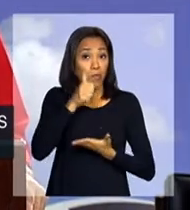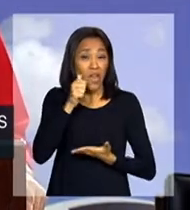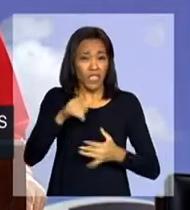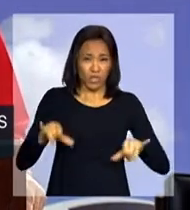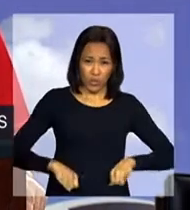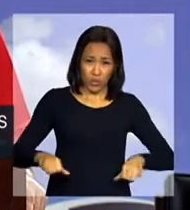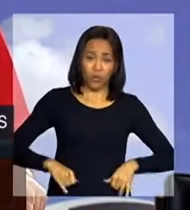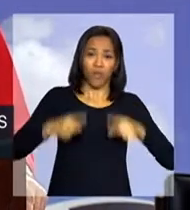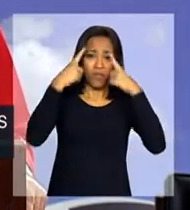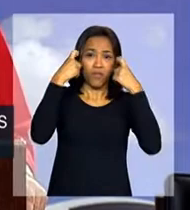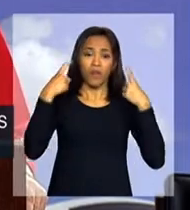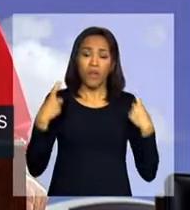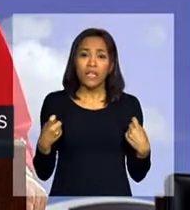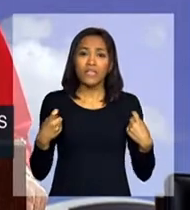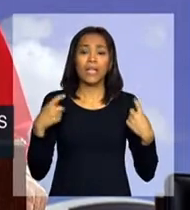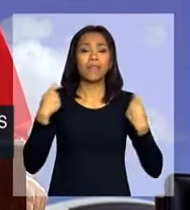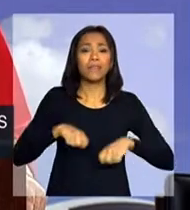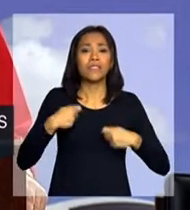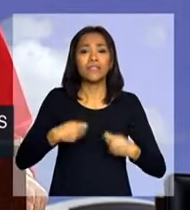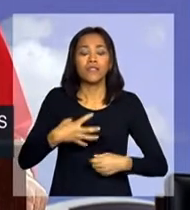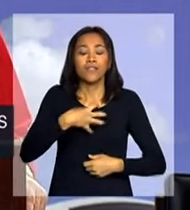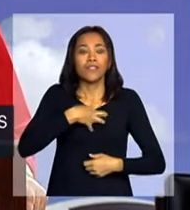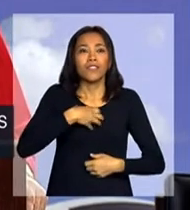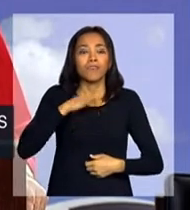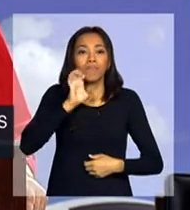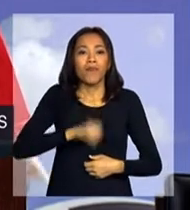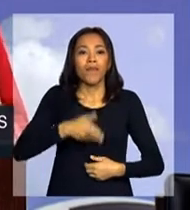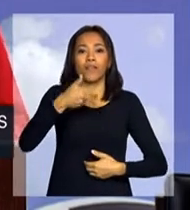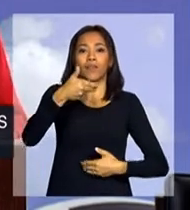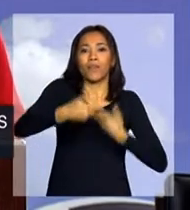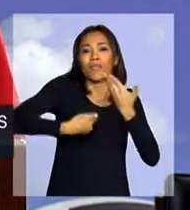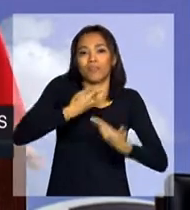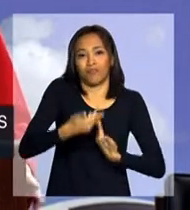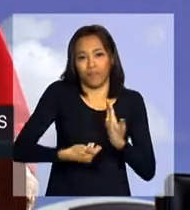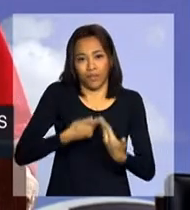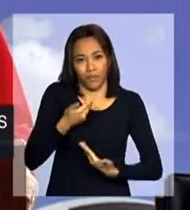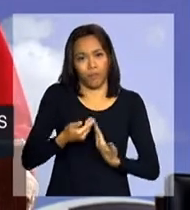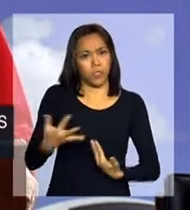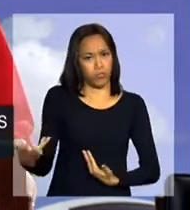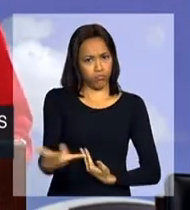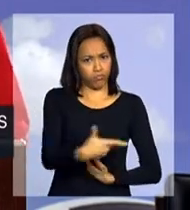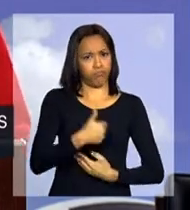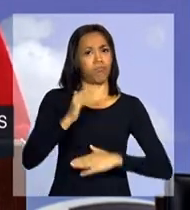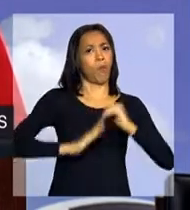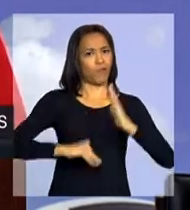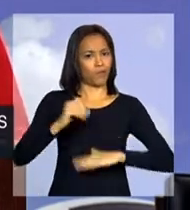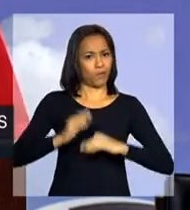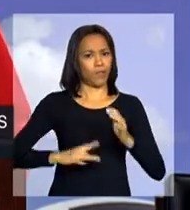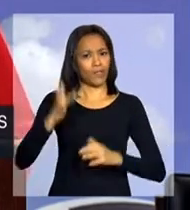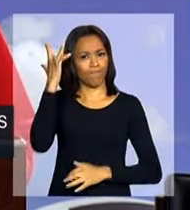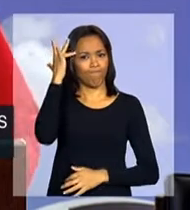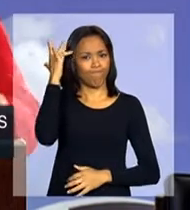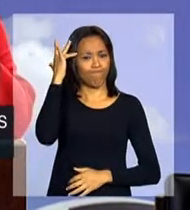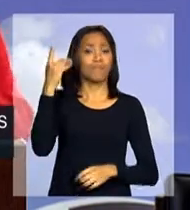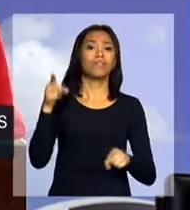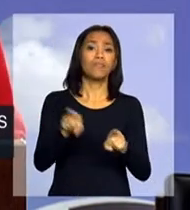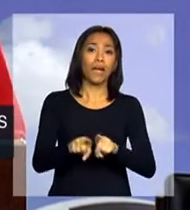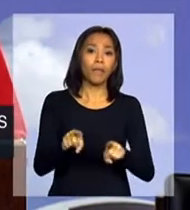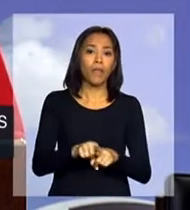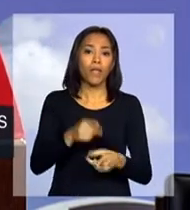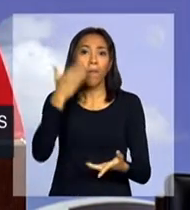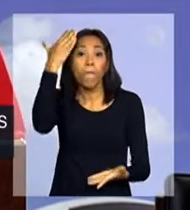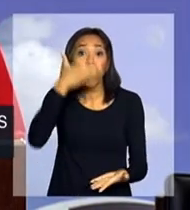tende a encontrar um atendimento humanizado e qualificado. E tem-se também de produzir